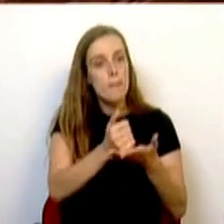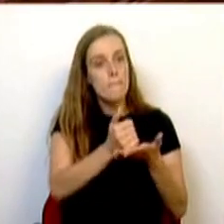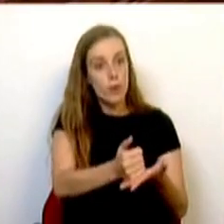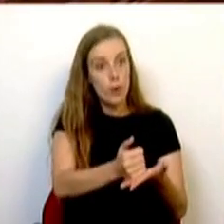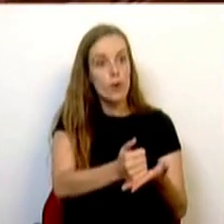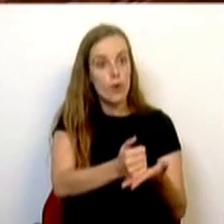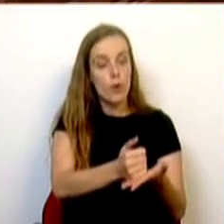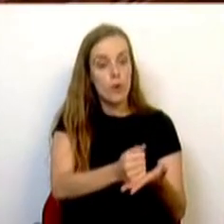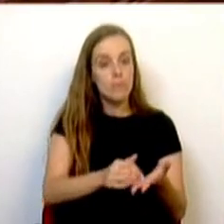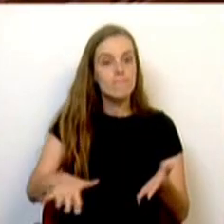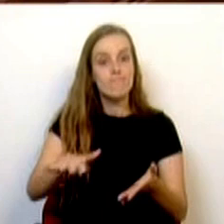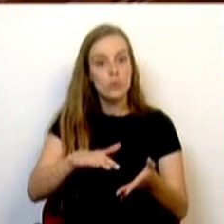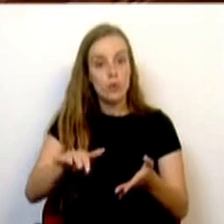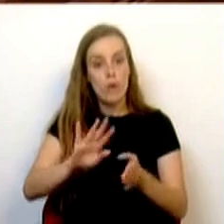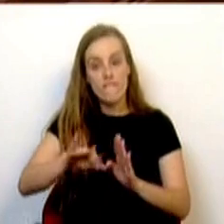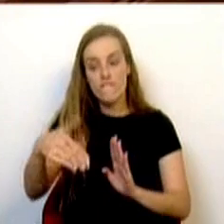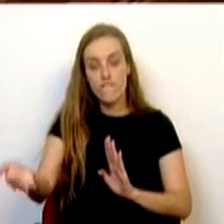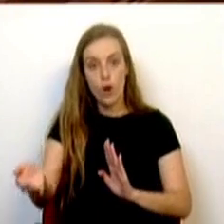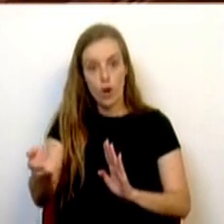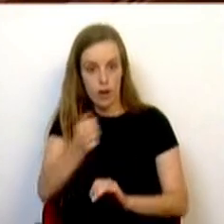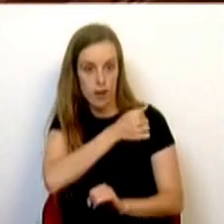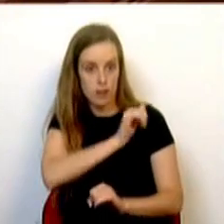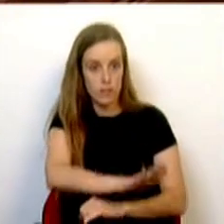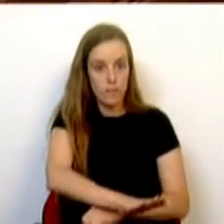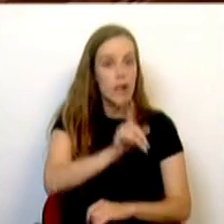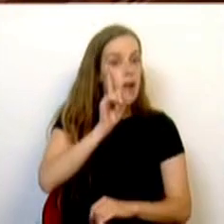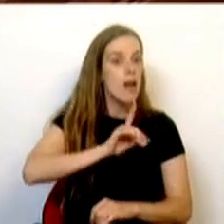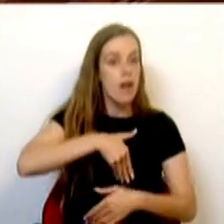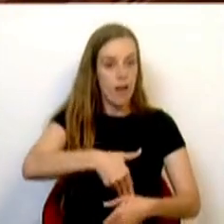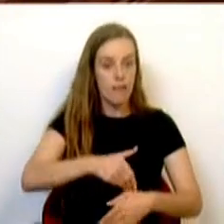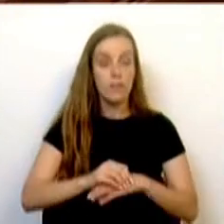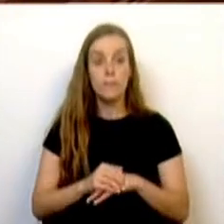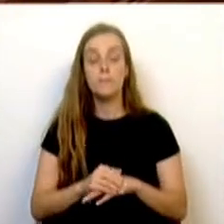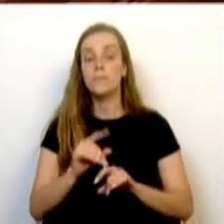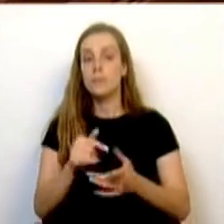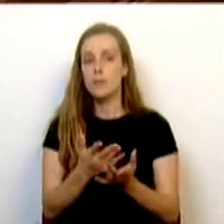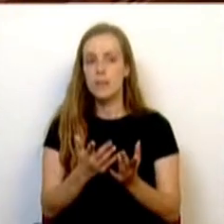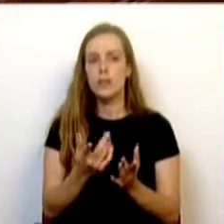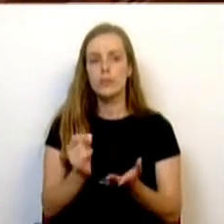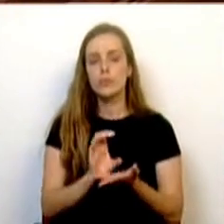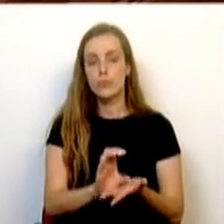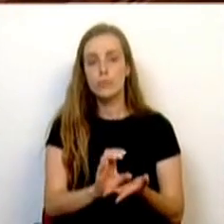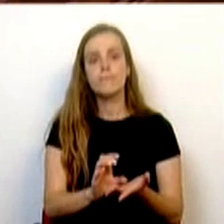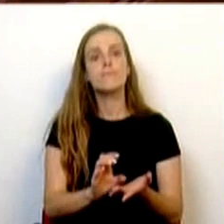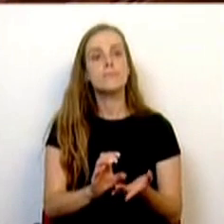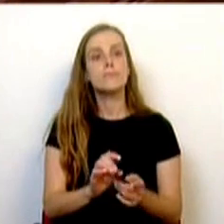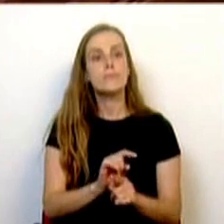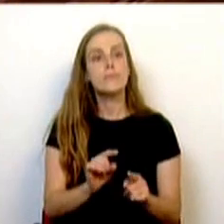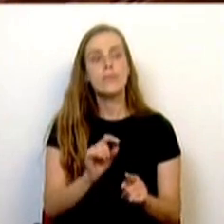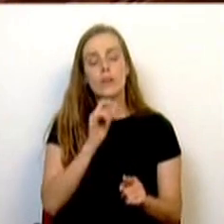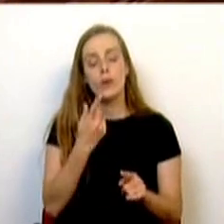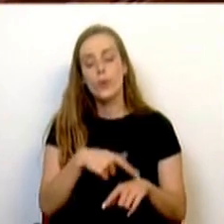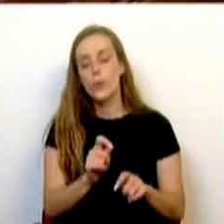ilha de residência da grávida. Mais se refere que o montante diário dos subsídios por risco clínico durante a gravidez,